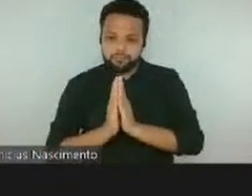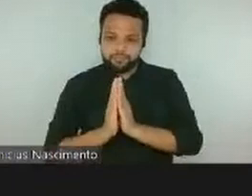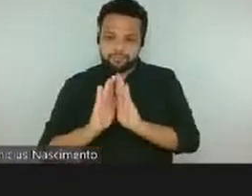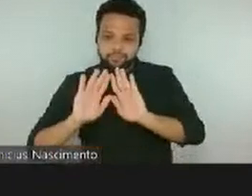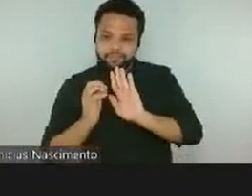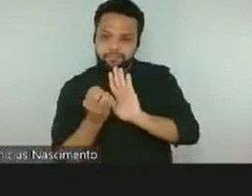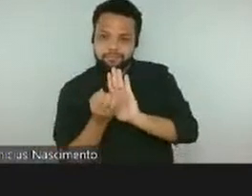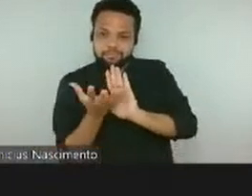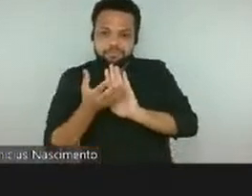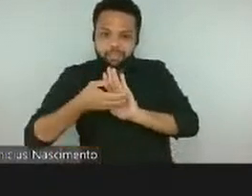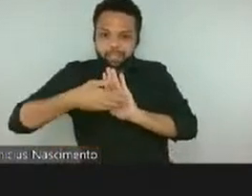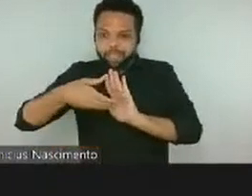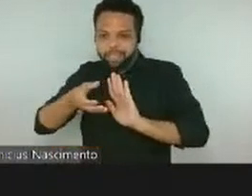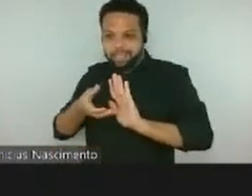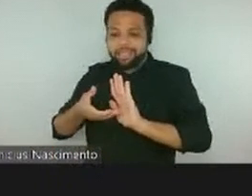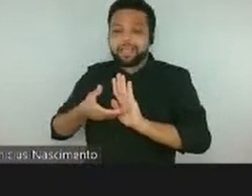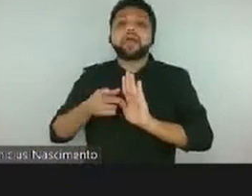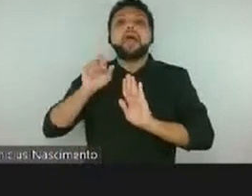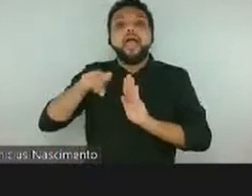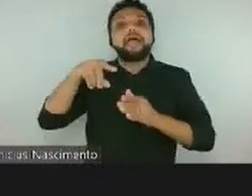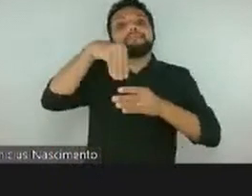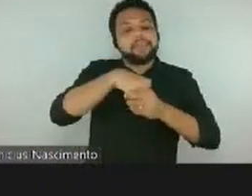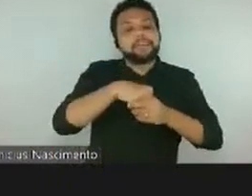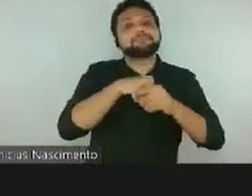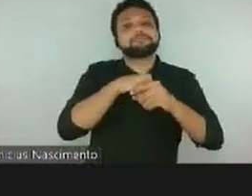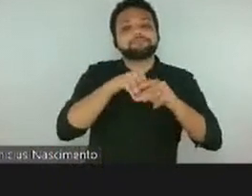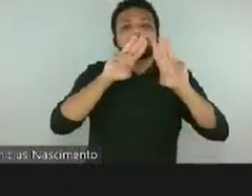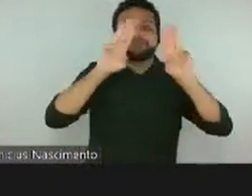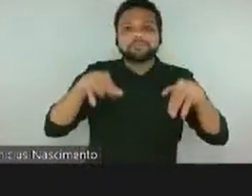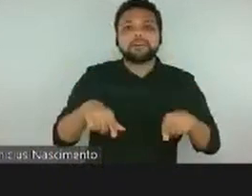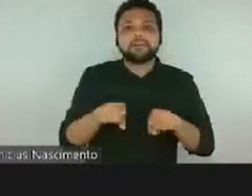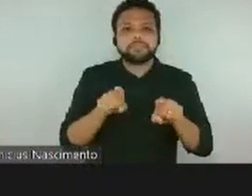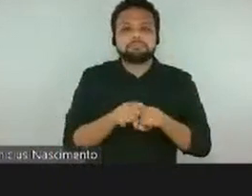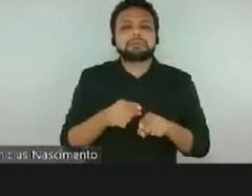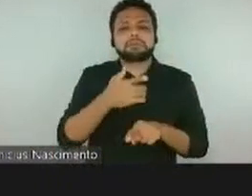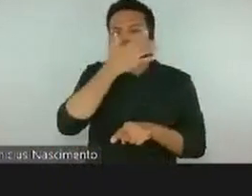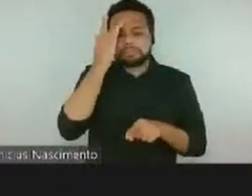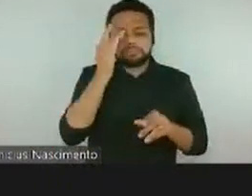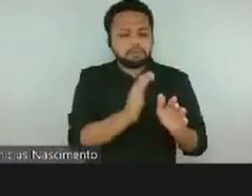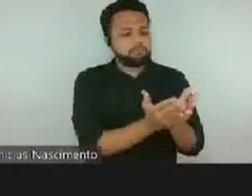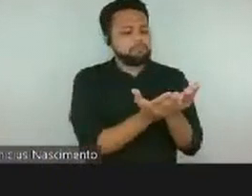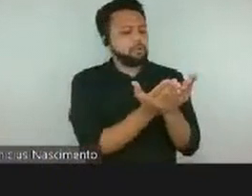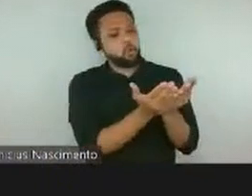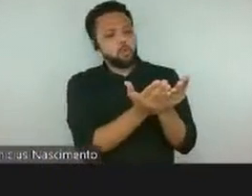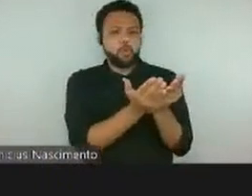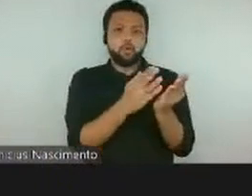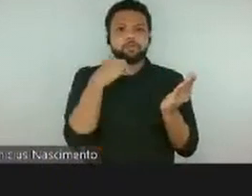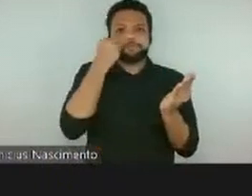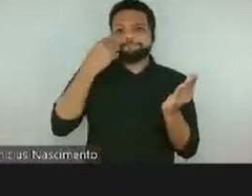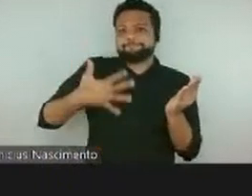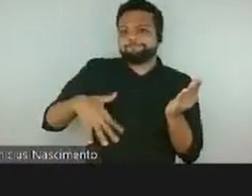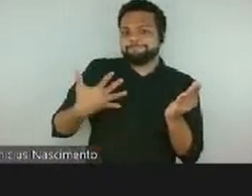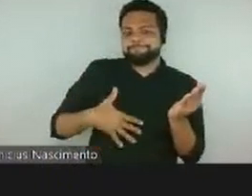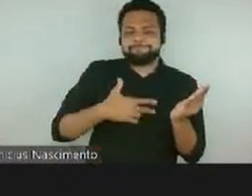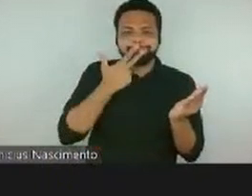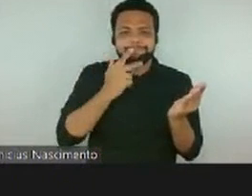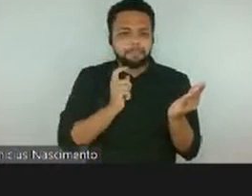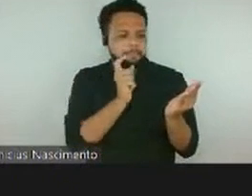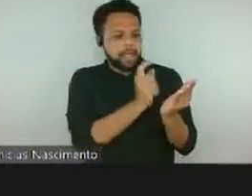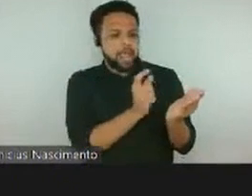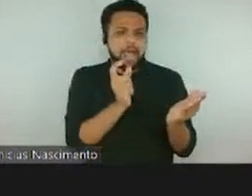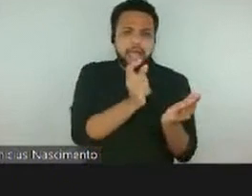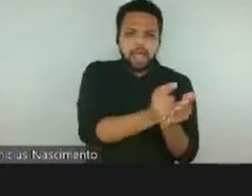do acervo do museu e provoca várias experiências dos alunos com suas próprias palavras,